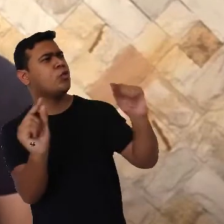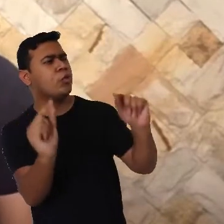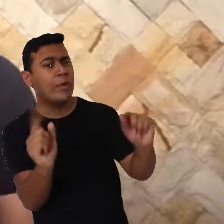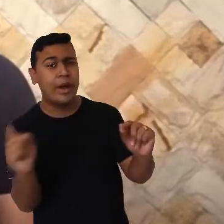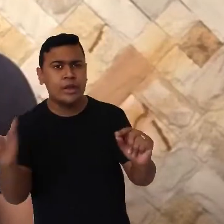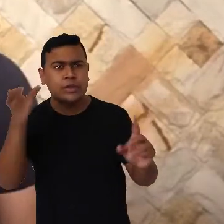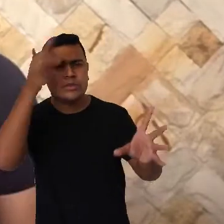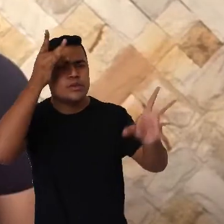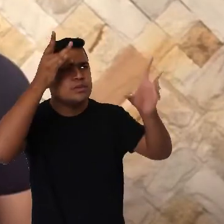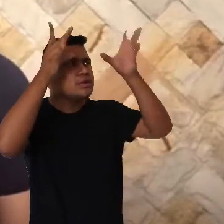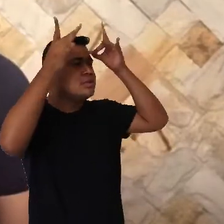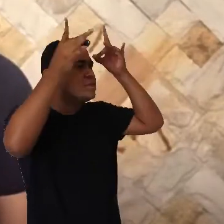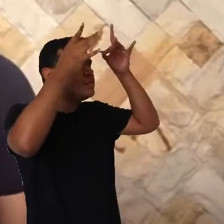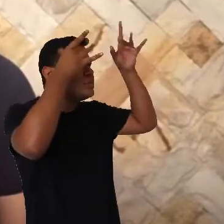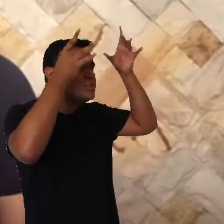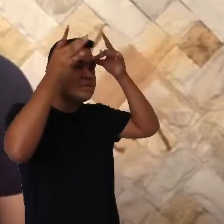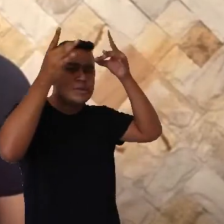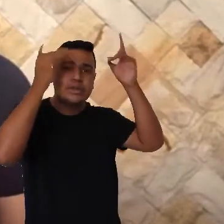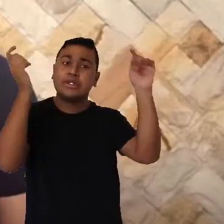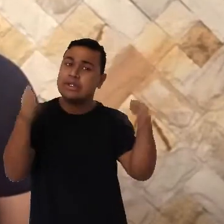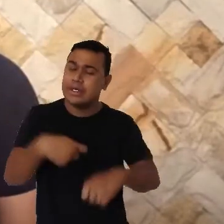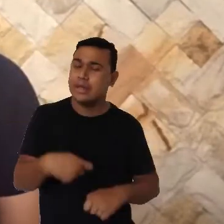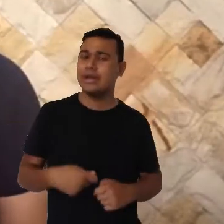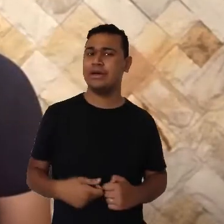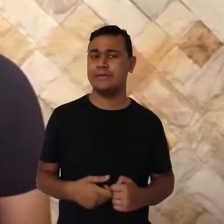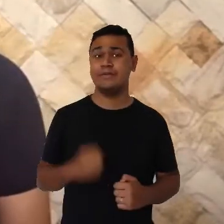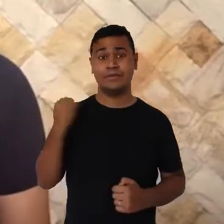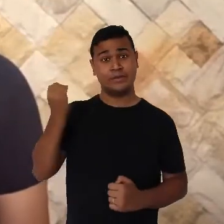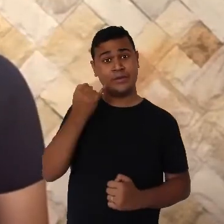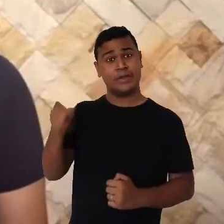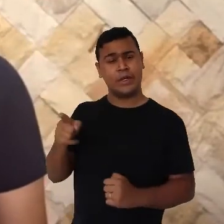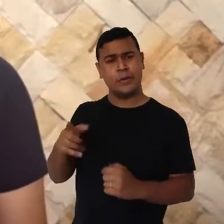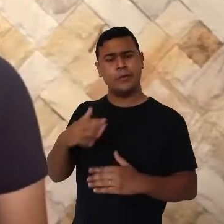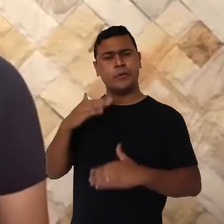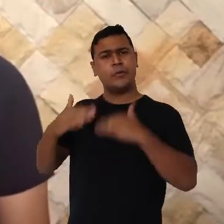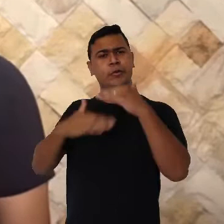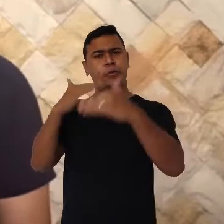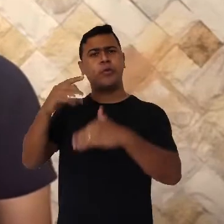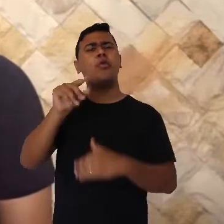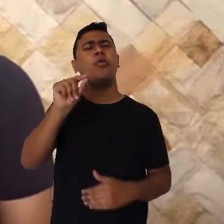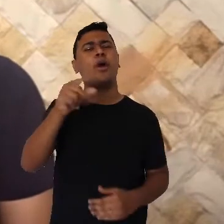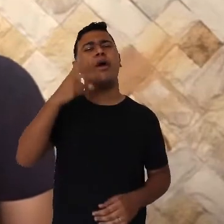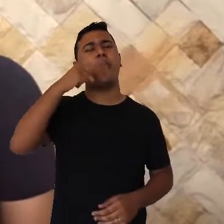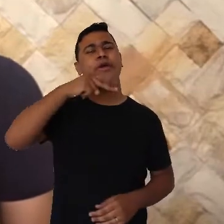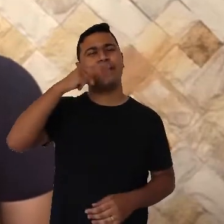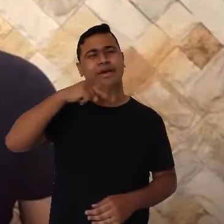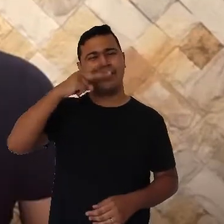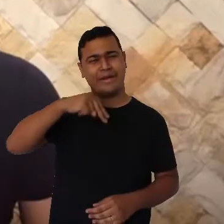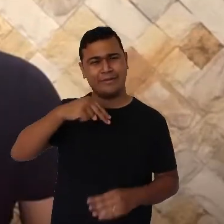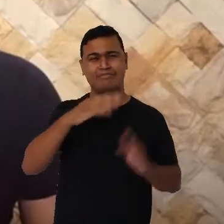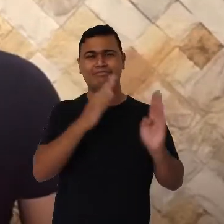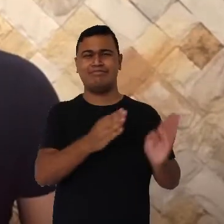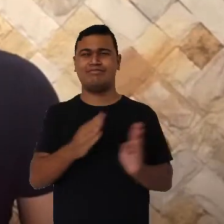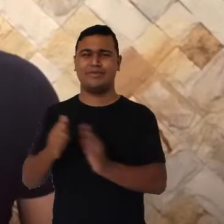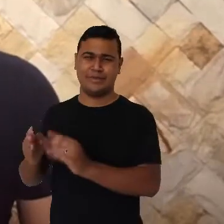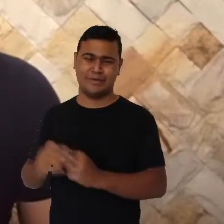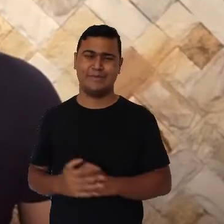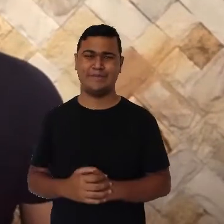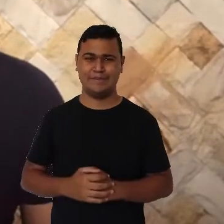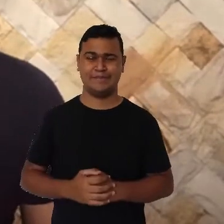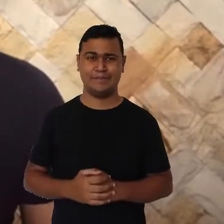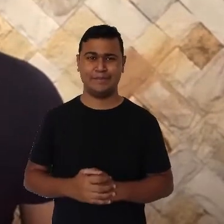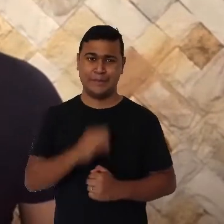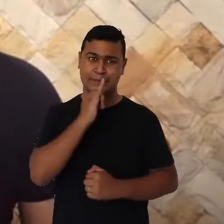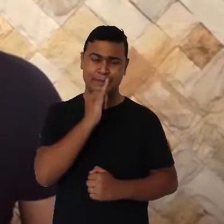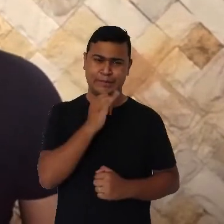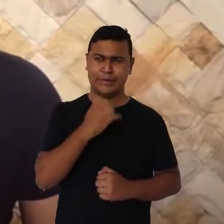é importante para que ela vá construindo uma noção de rotina e de regularidade. Já por volta do primeiro ou